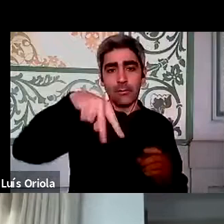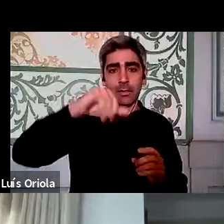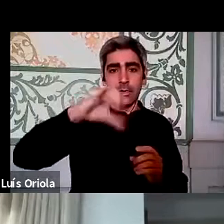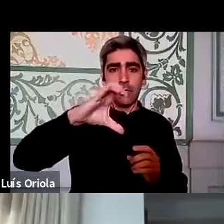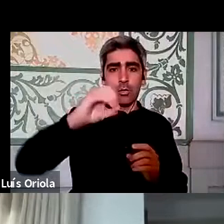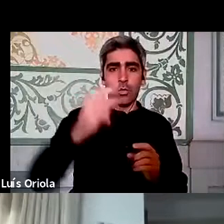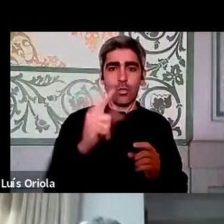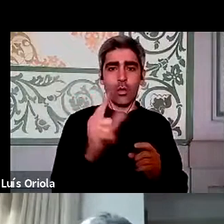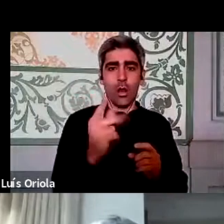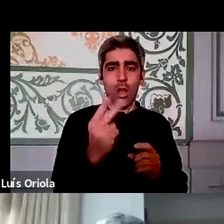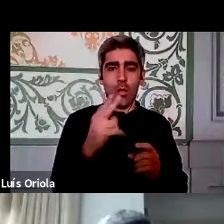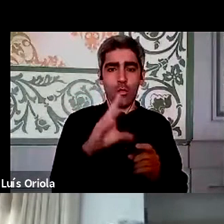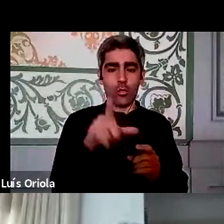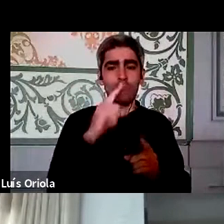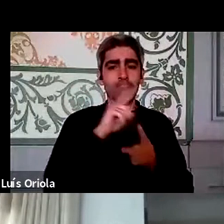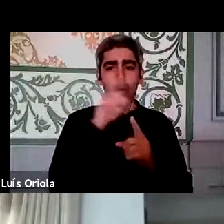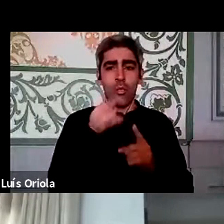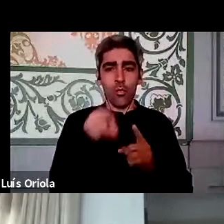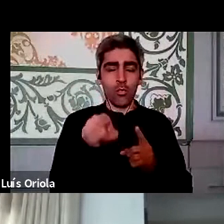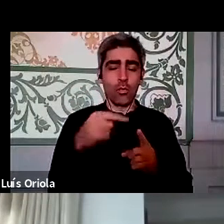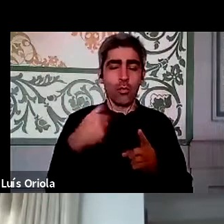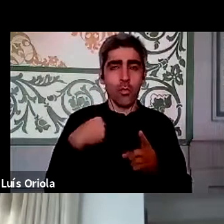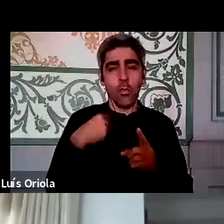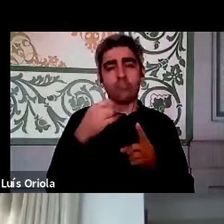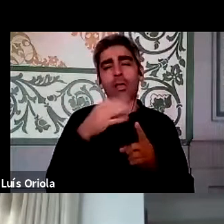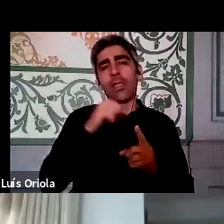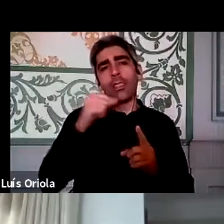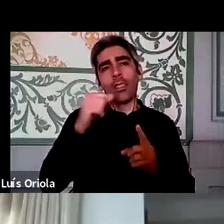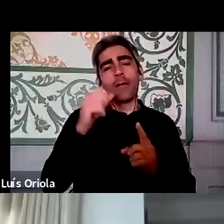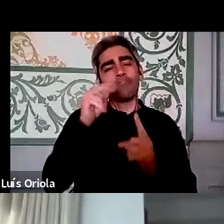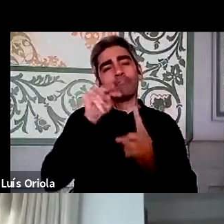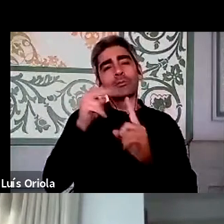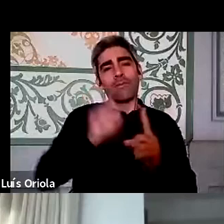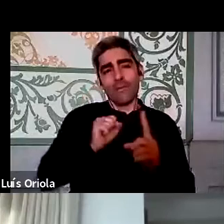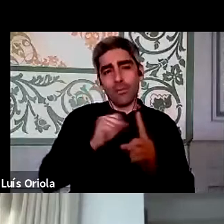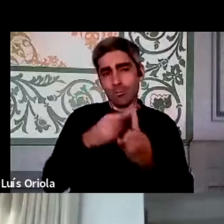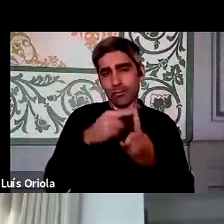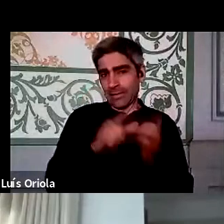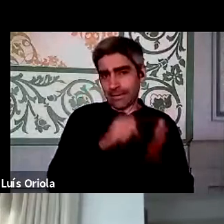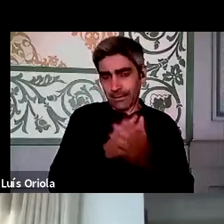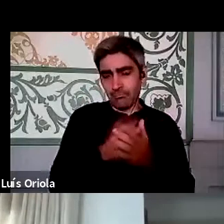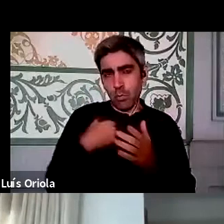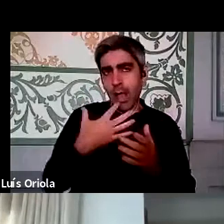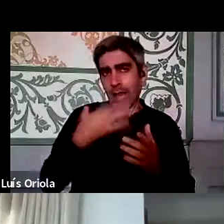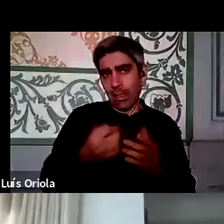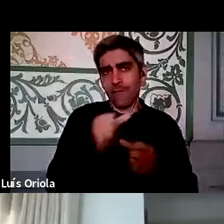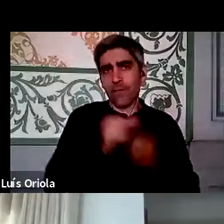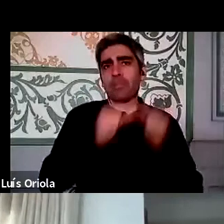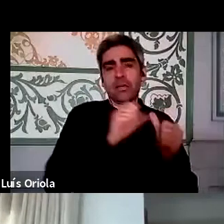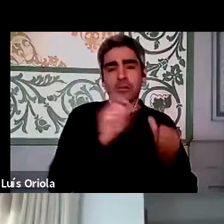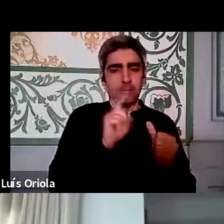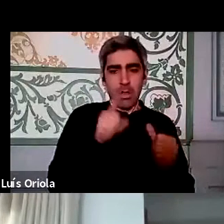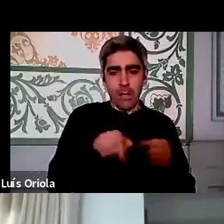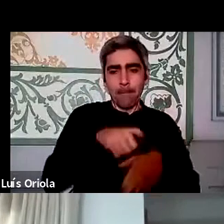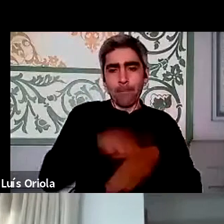faz, e eu sou um otimista convicto, eu diria que não vamos voltar atrás, e eu diria que estes passos